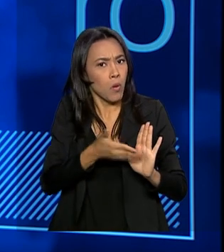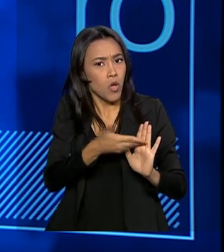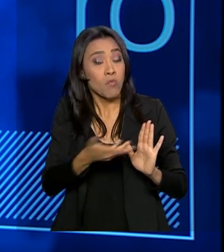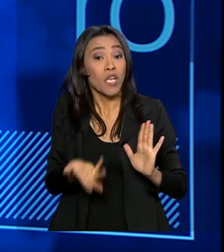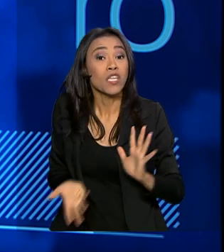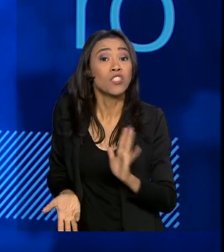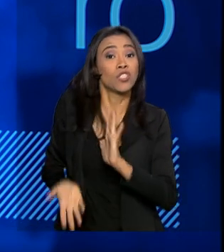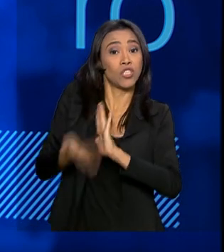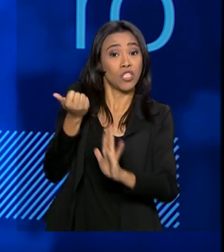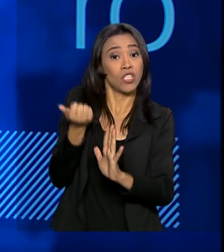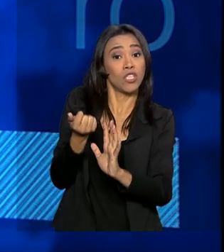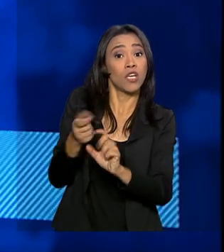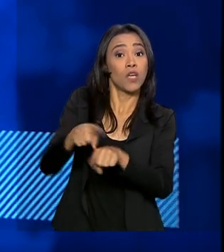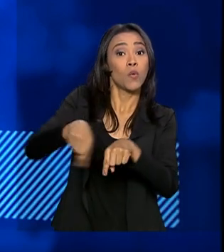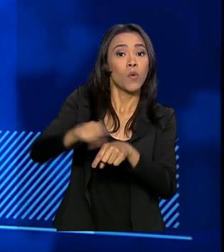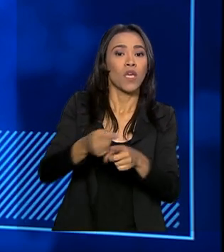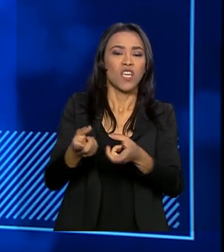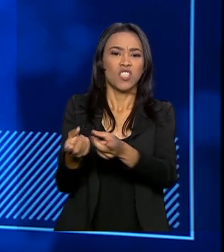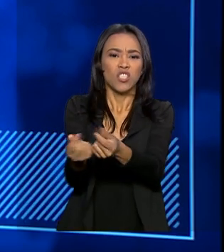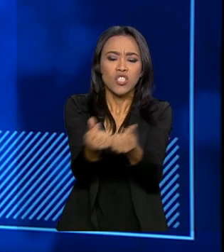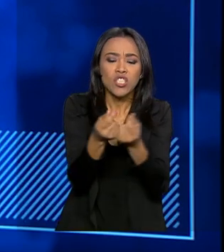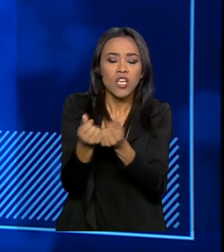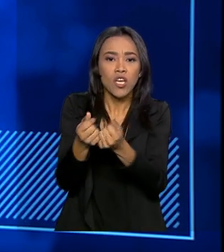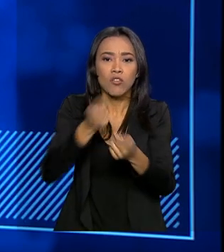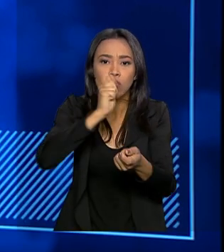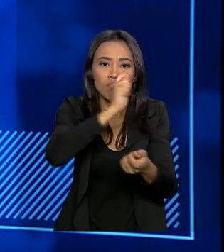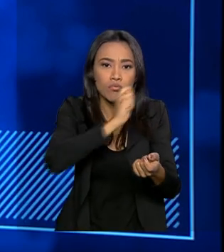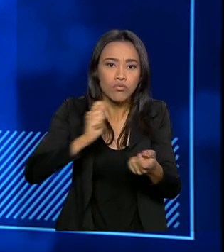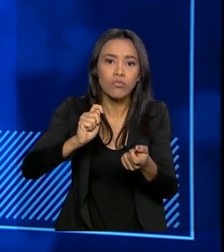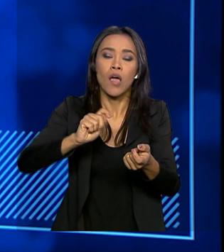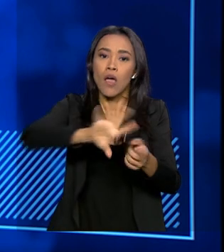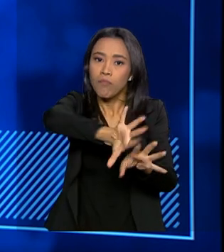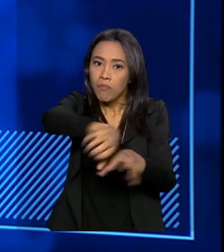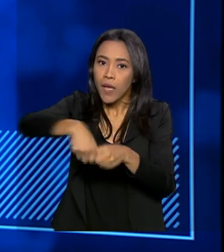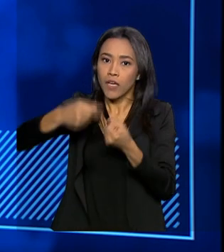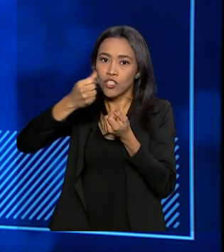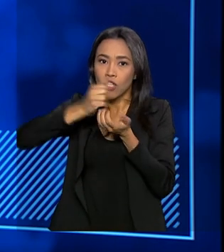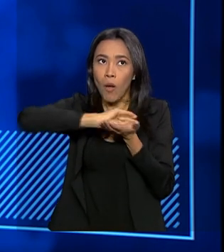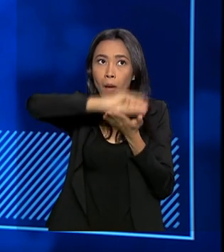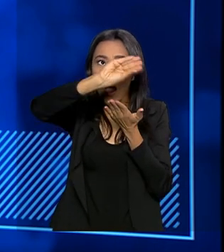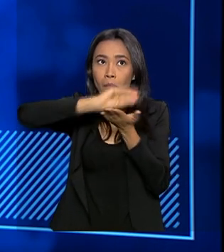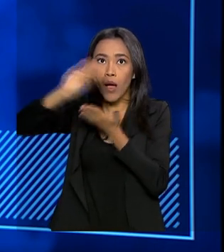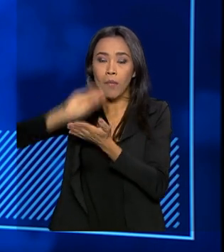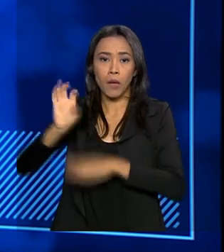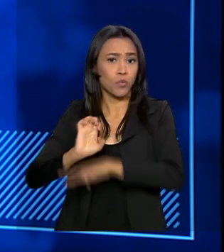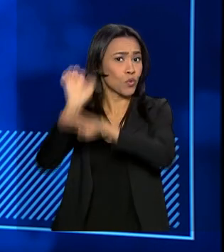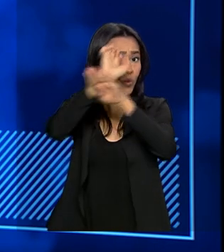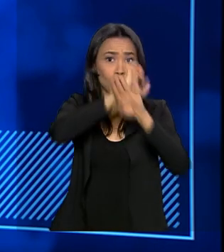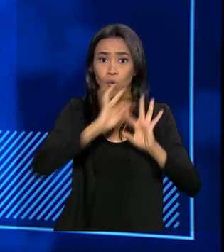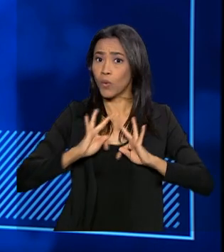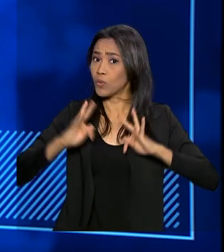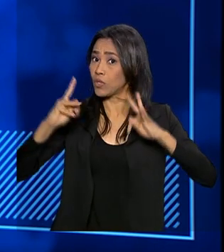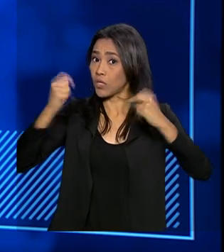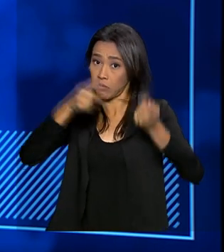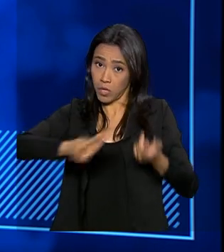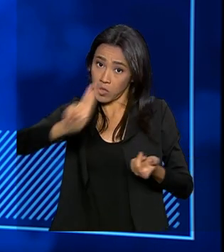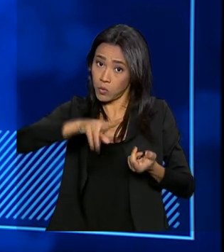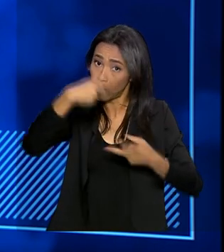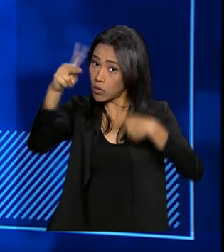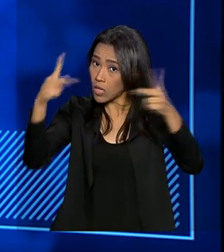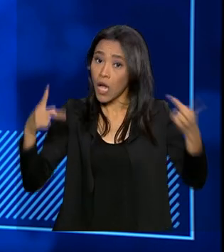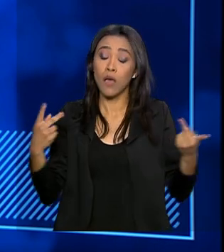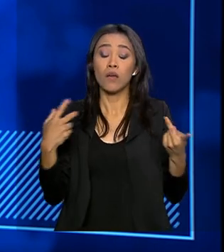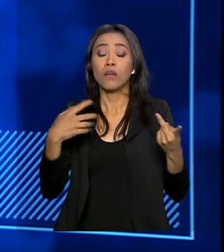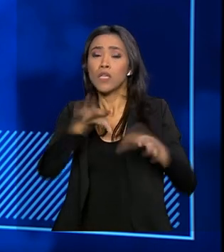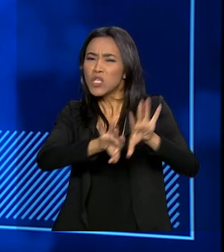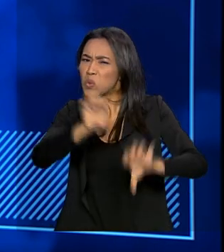tráfico os recursos oriundos do crime e transfere para os estados, todos os estados serão beneficiados, esse recurso para aplicação no reparamento das